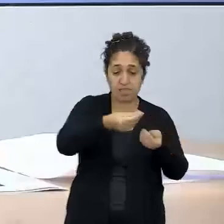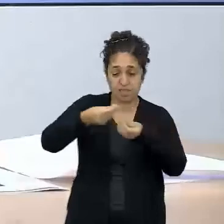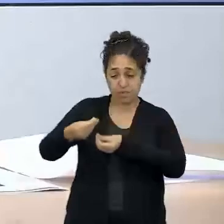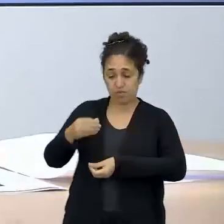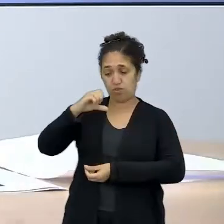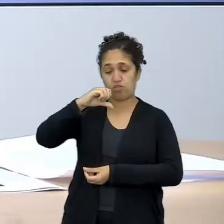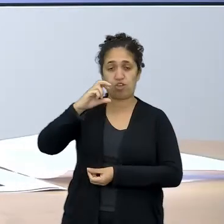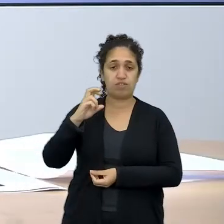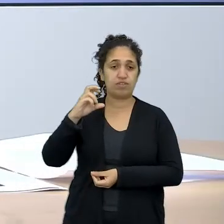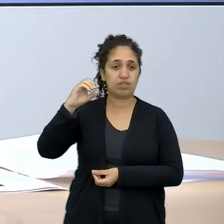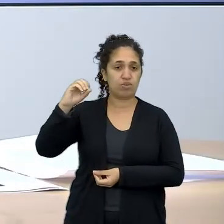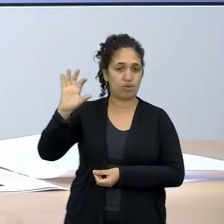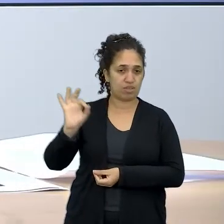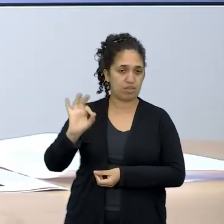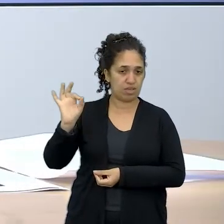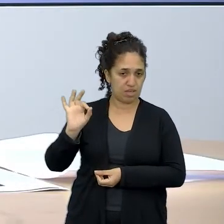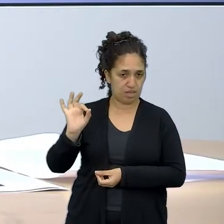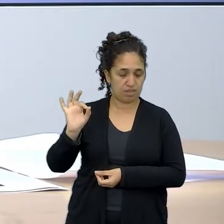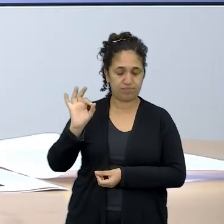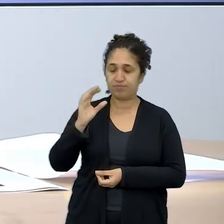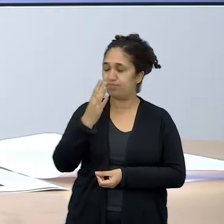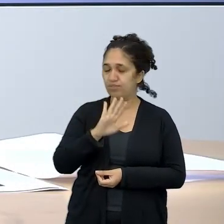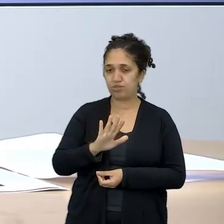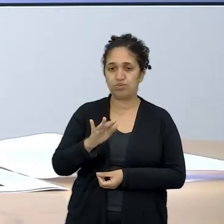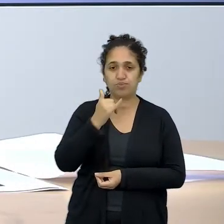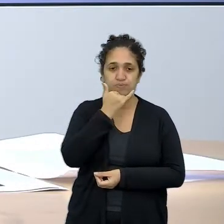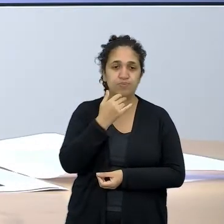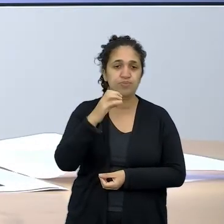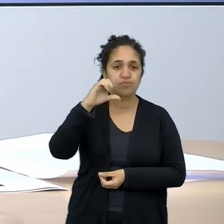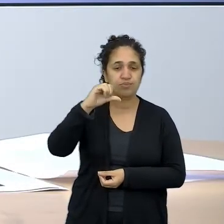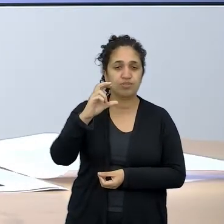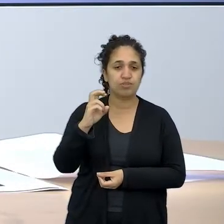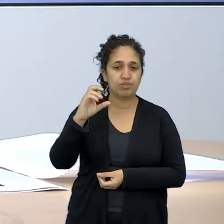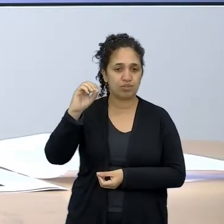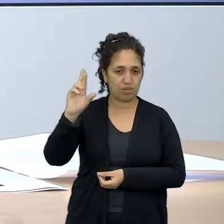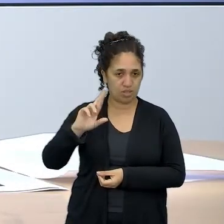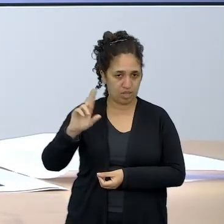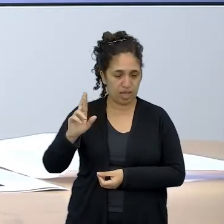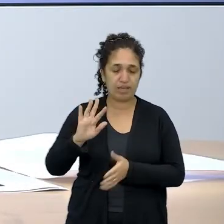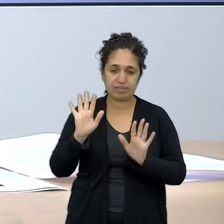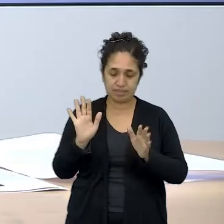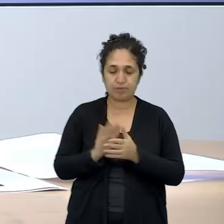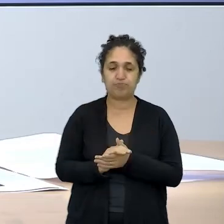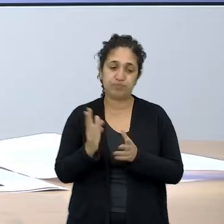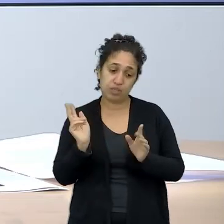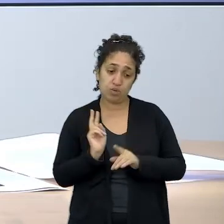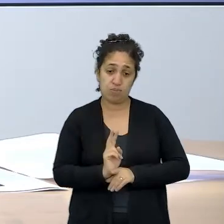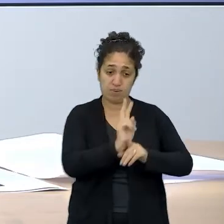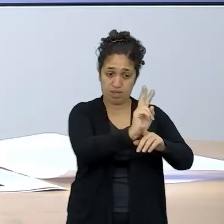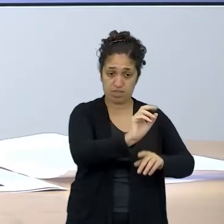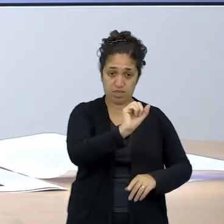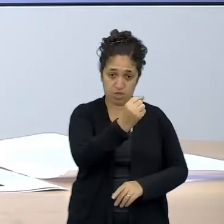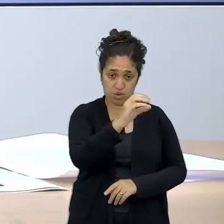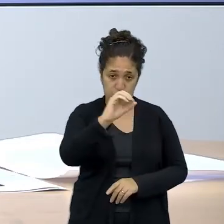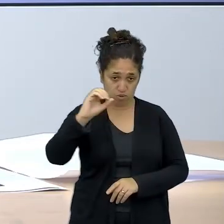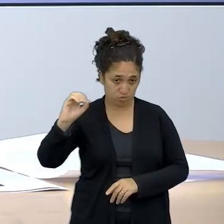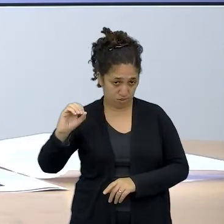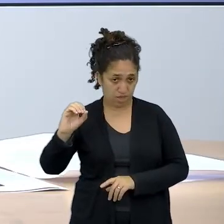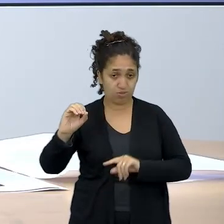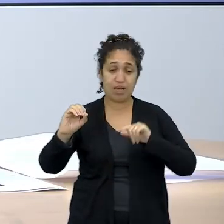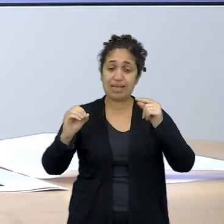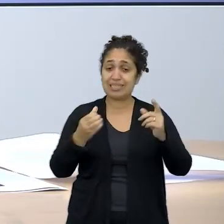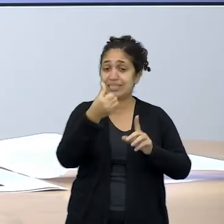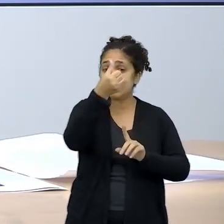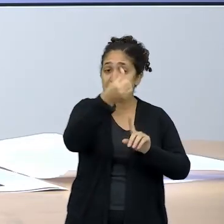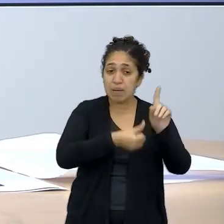950,00. Quanto ele cobrou de juros? Então, eu emprestei R 800,00, a pessoa me devolveu R 950,00, depois aí de seis meses.